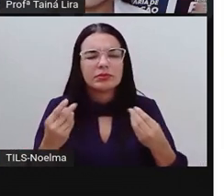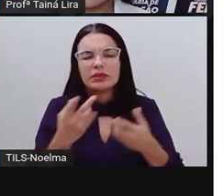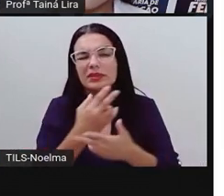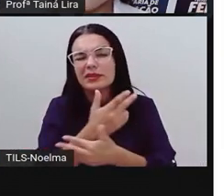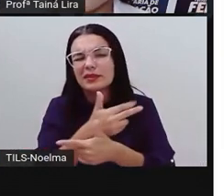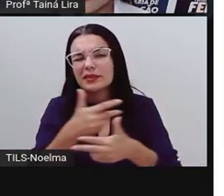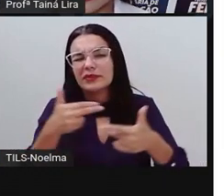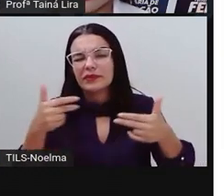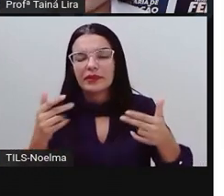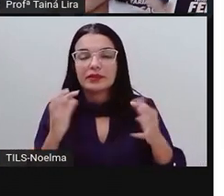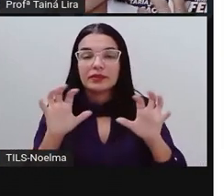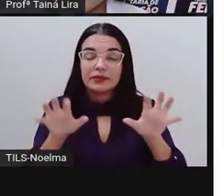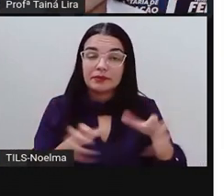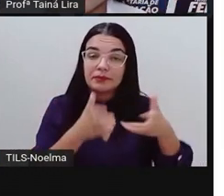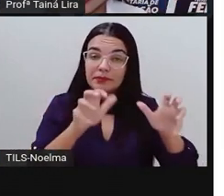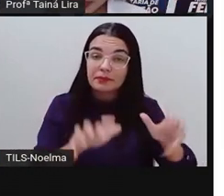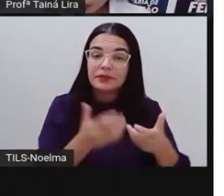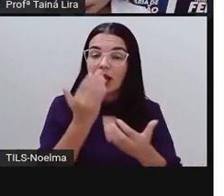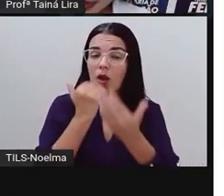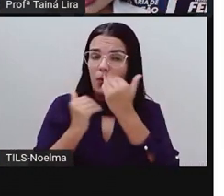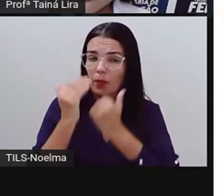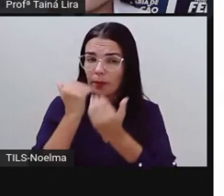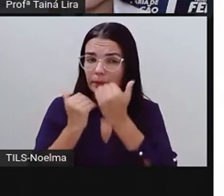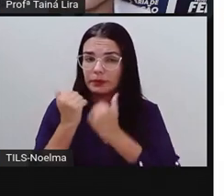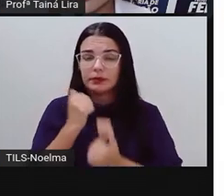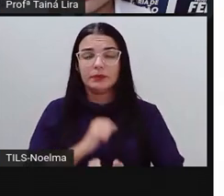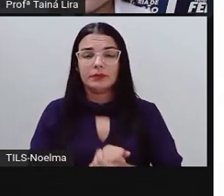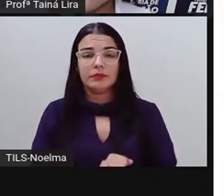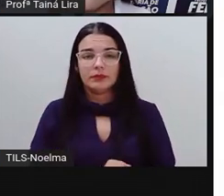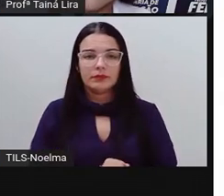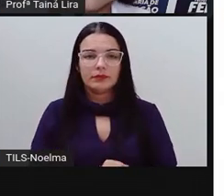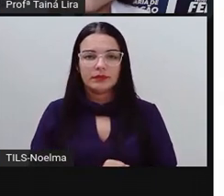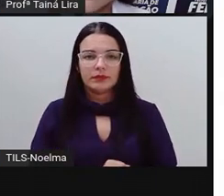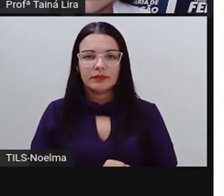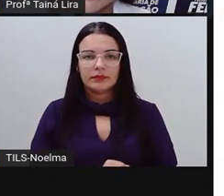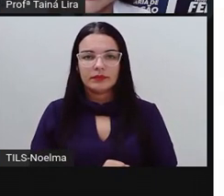são plantas aí que nós consumimos na nossa alimentação, certo?